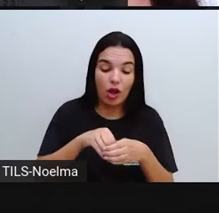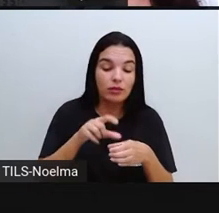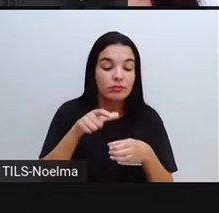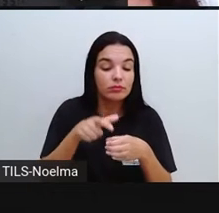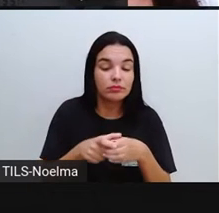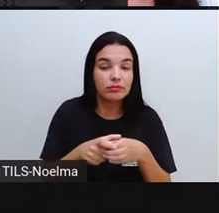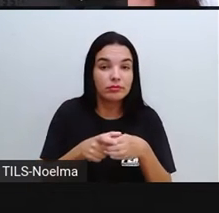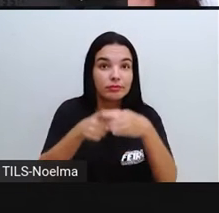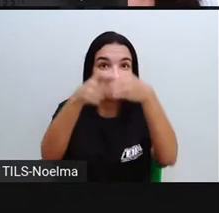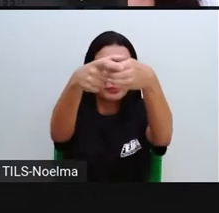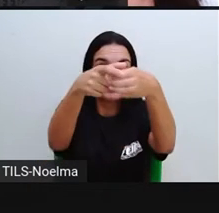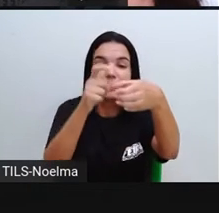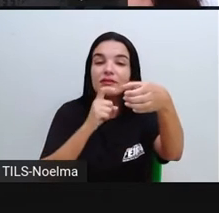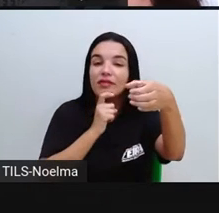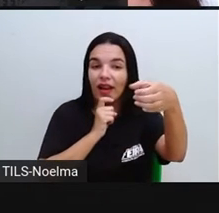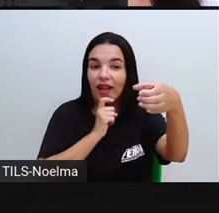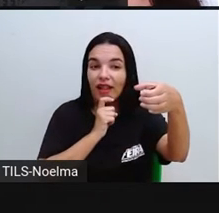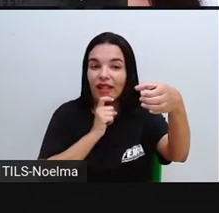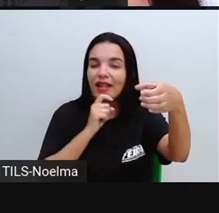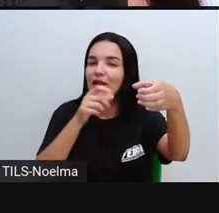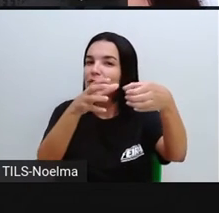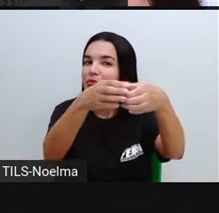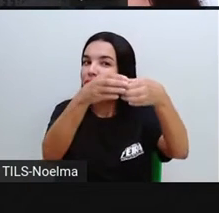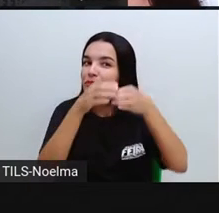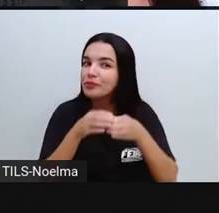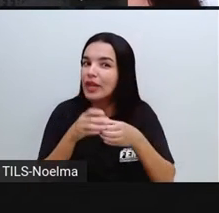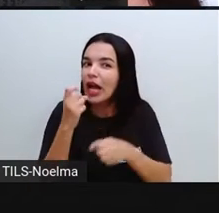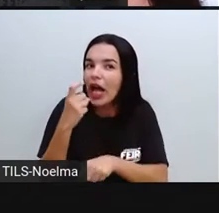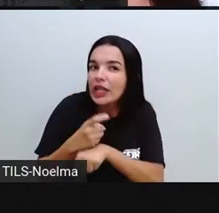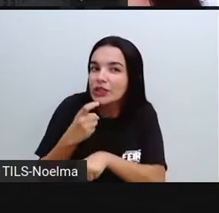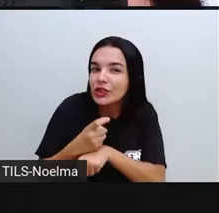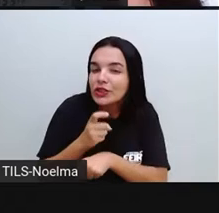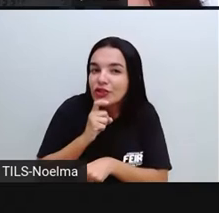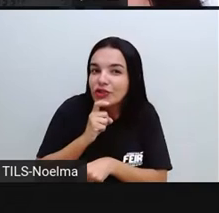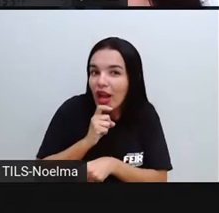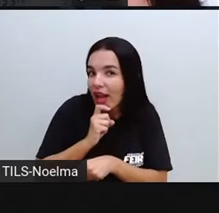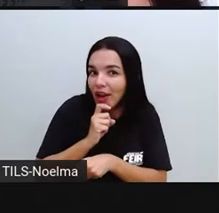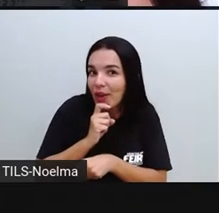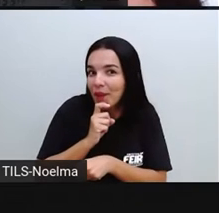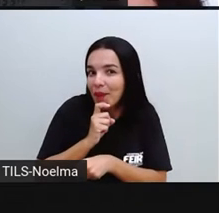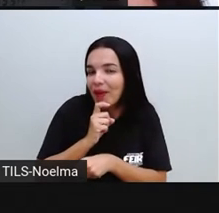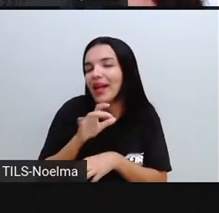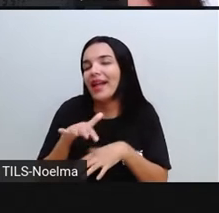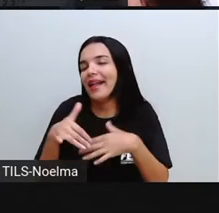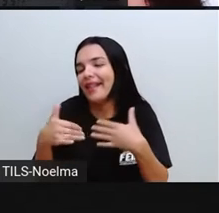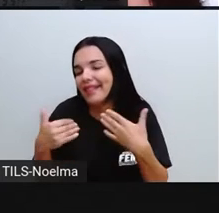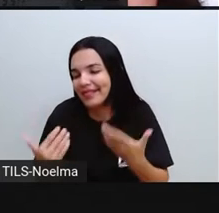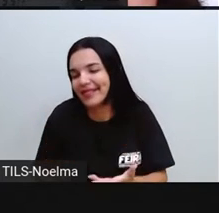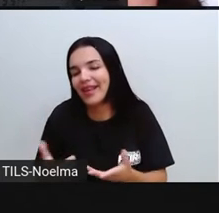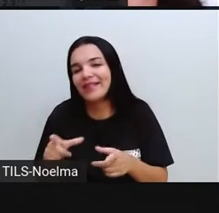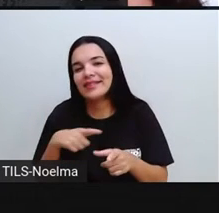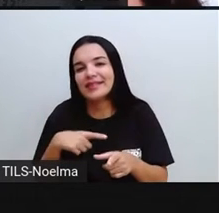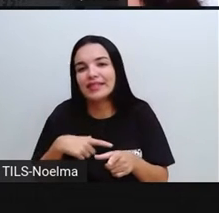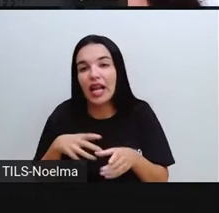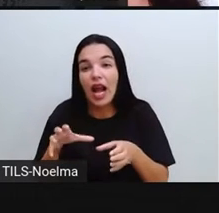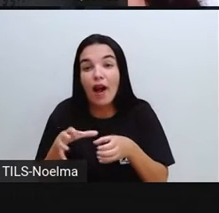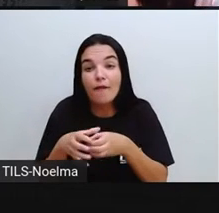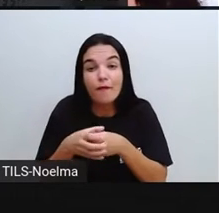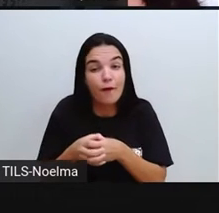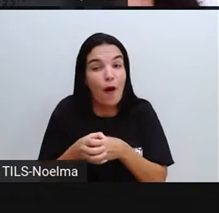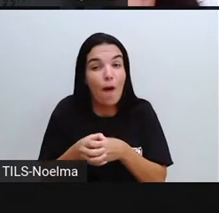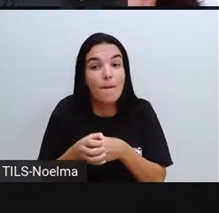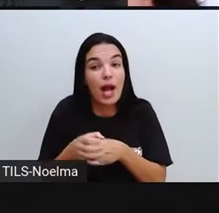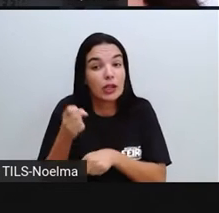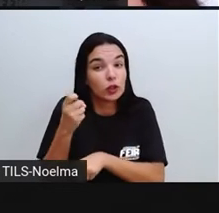está no estado líquido, né? Então, mas depois que congela, que vira ali o gelo, vai obter